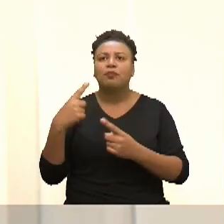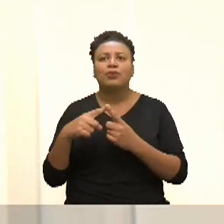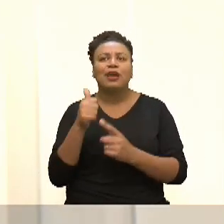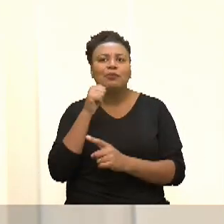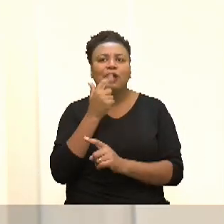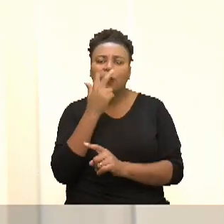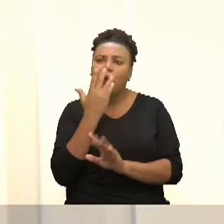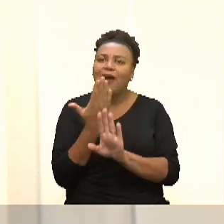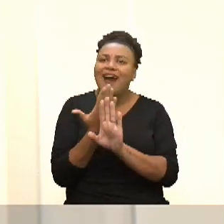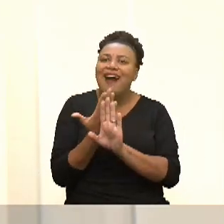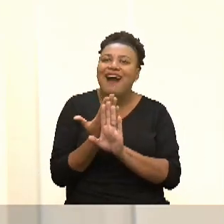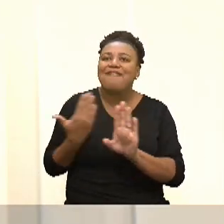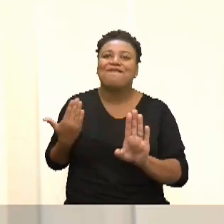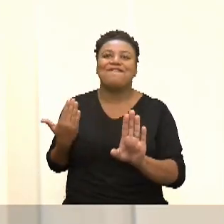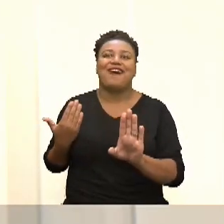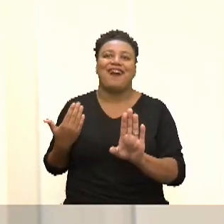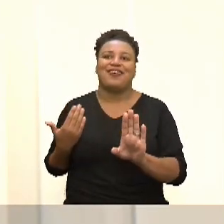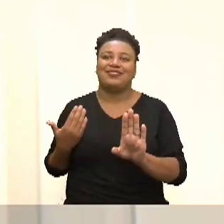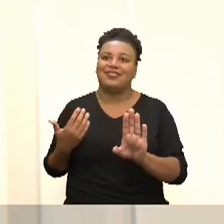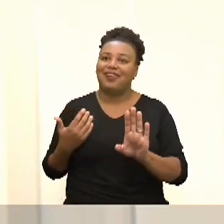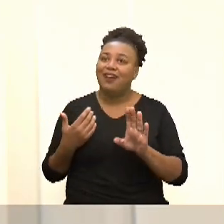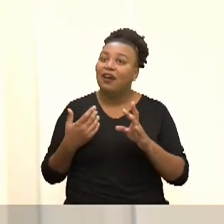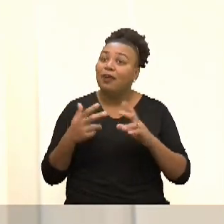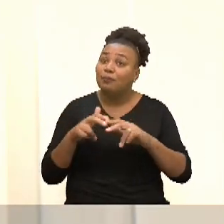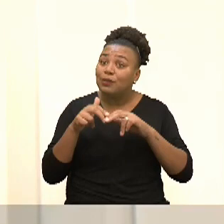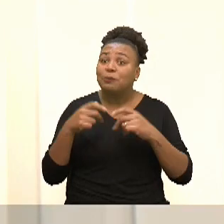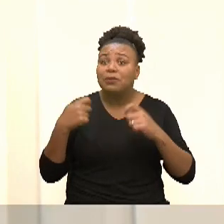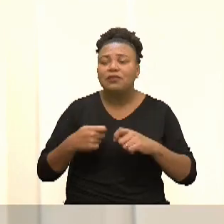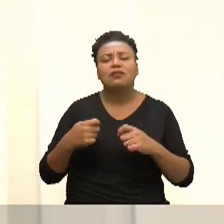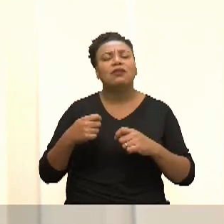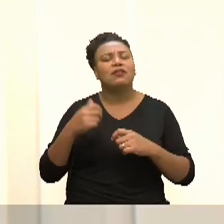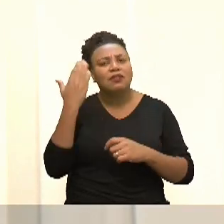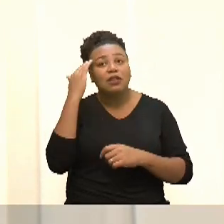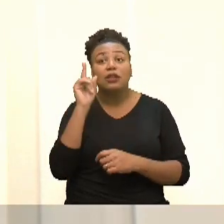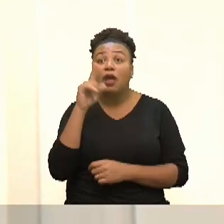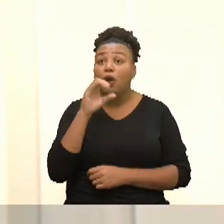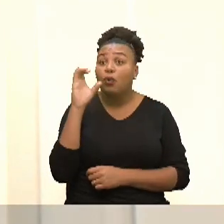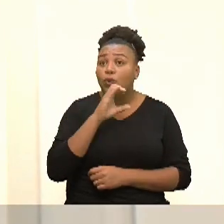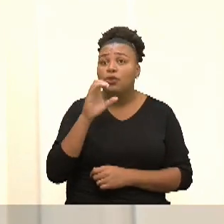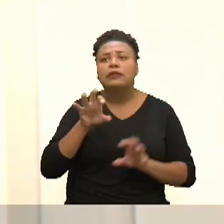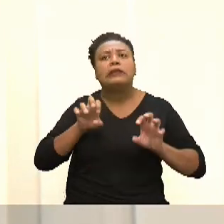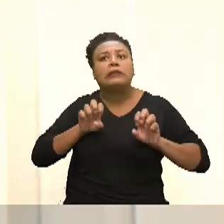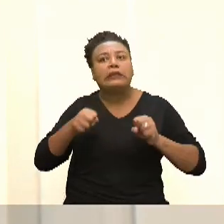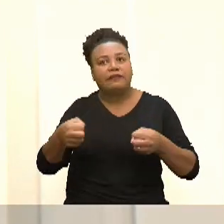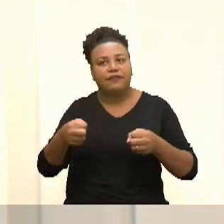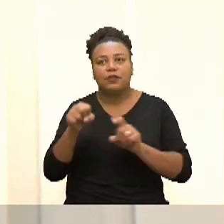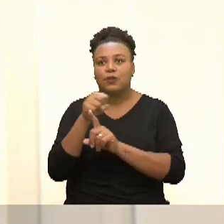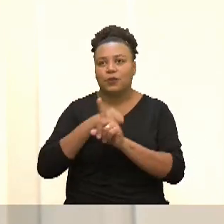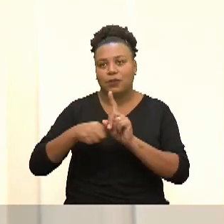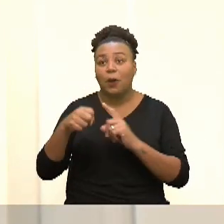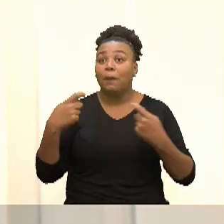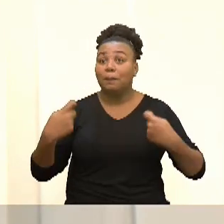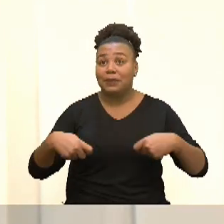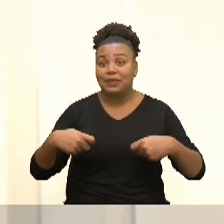afastada então a gente precisa entender isso como uma pauta urgente de defesa social